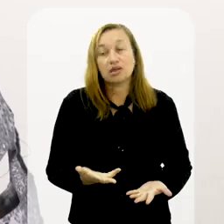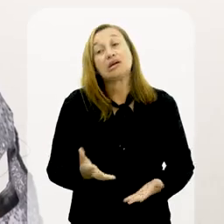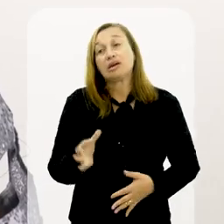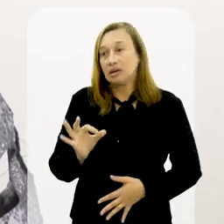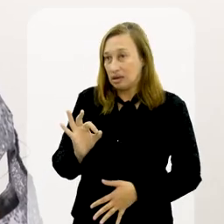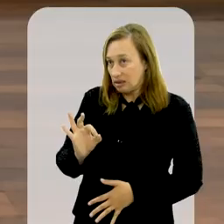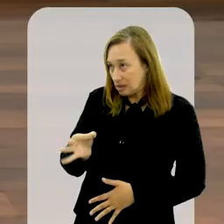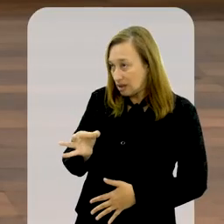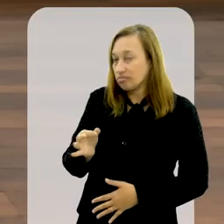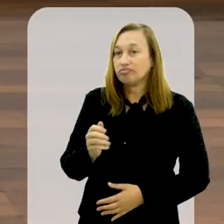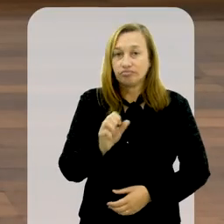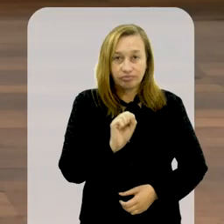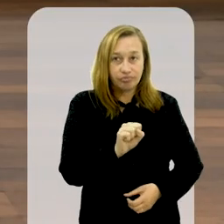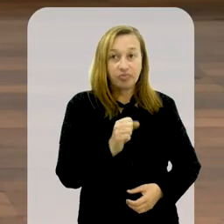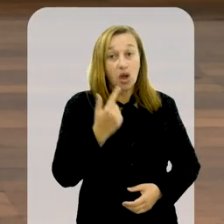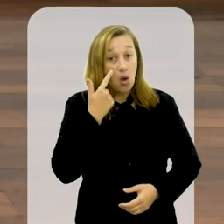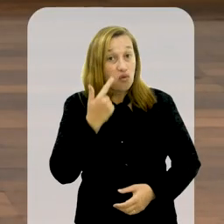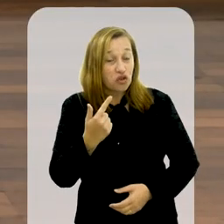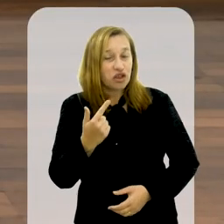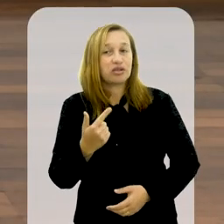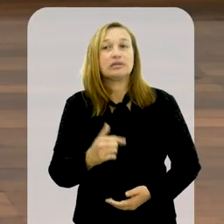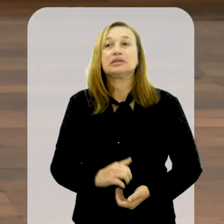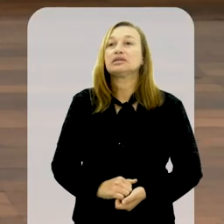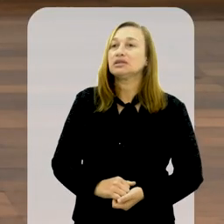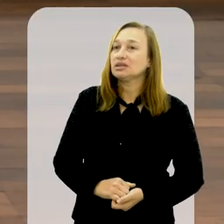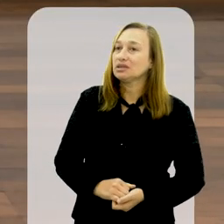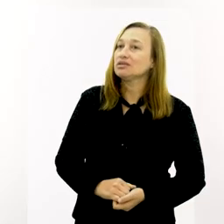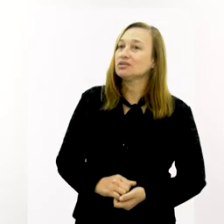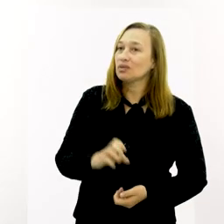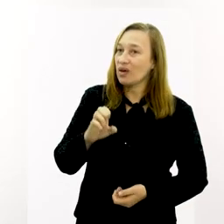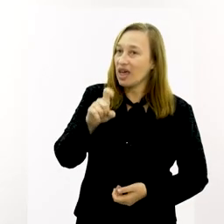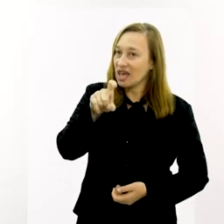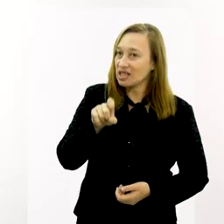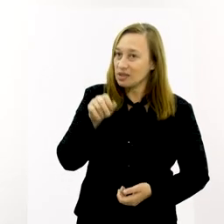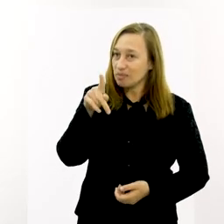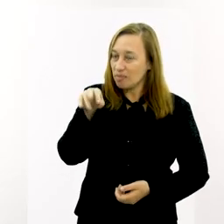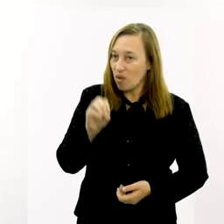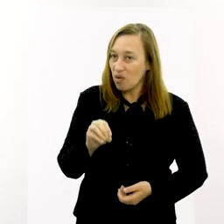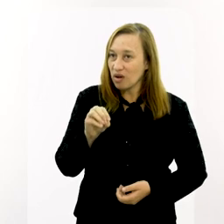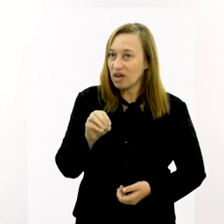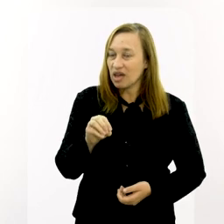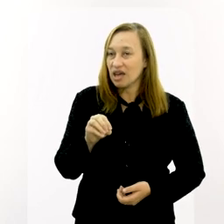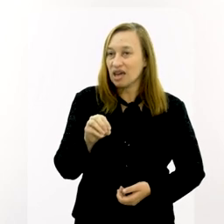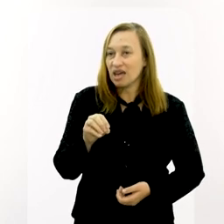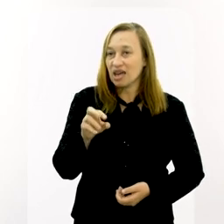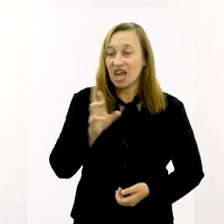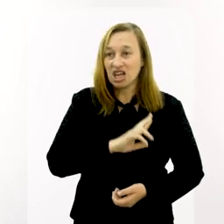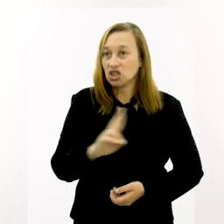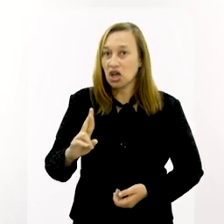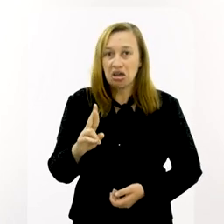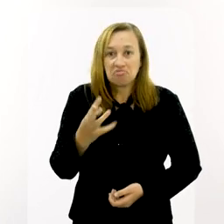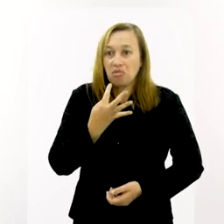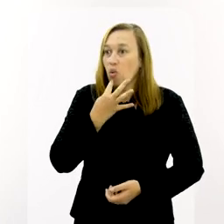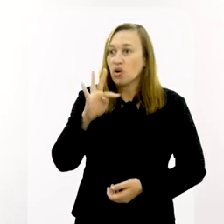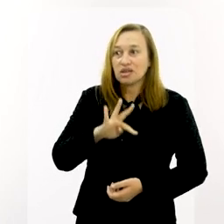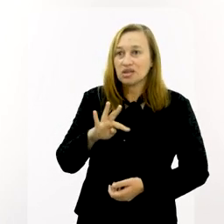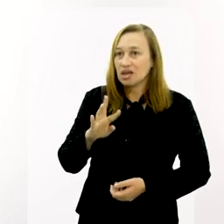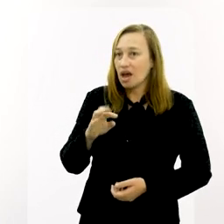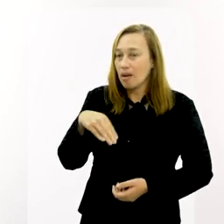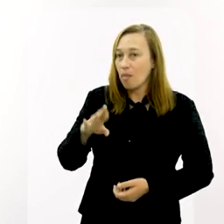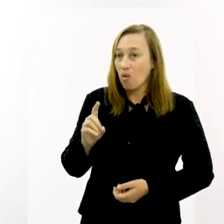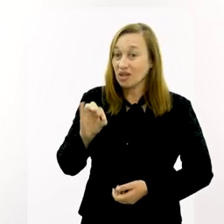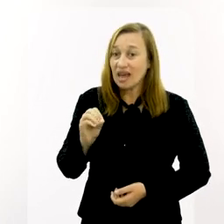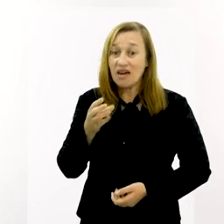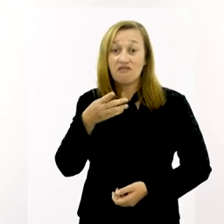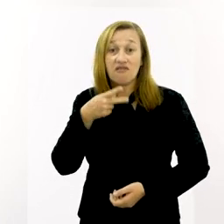Que se faz necessário. Eu vi uma vez, gente, na Expo Religião, vou te dizer, não reconheci a